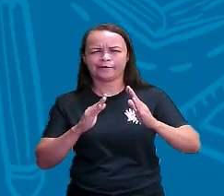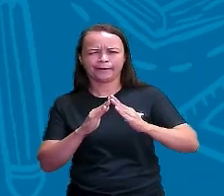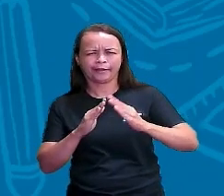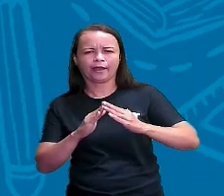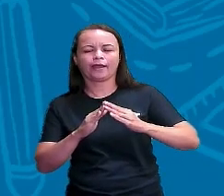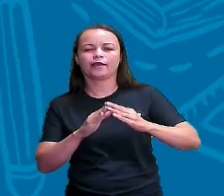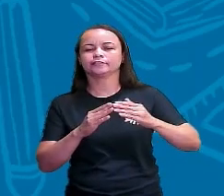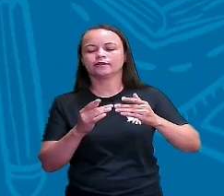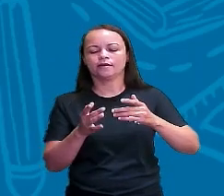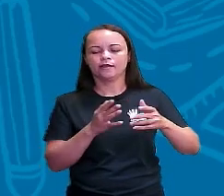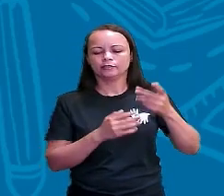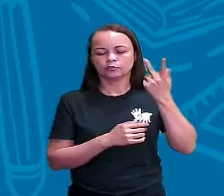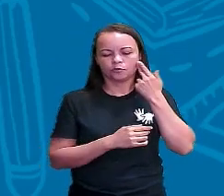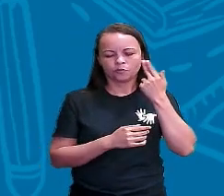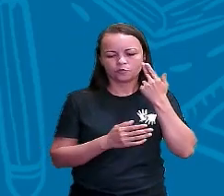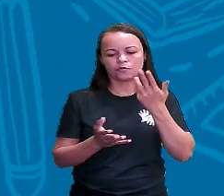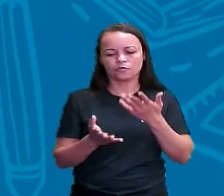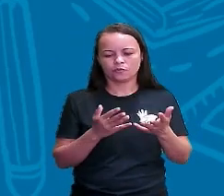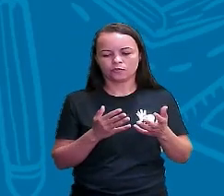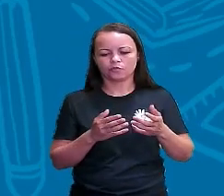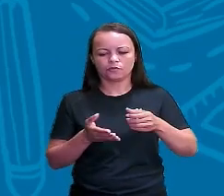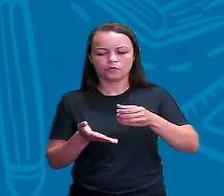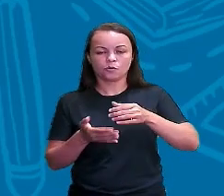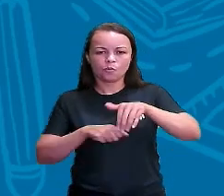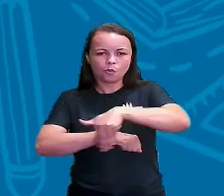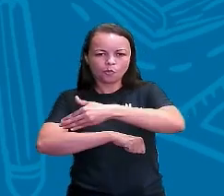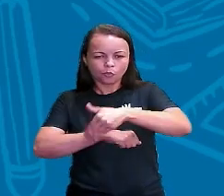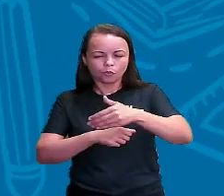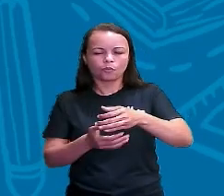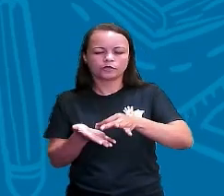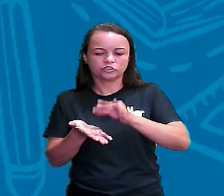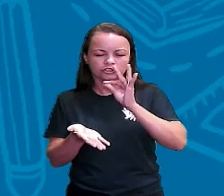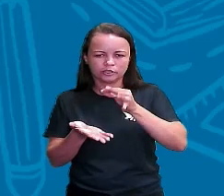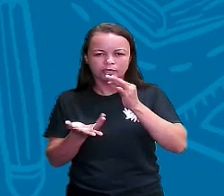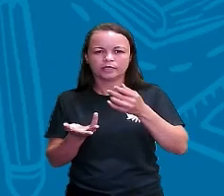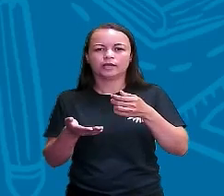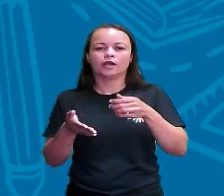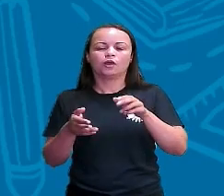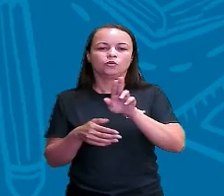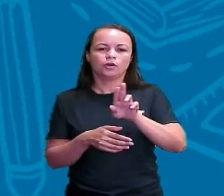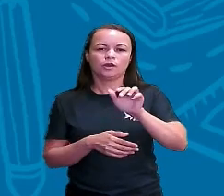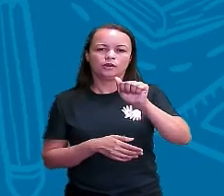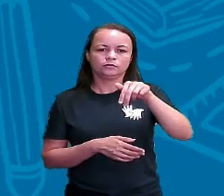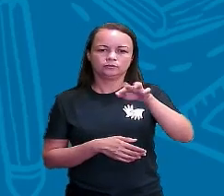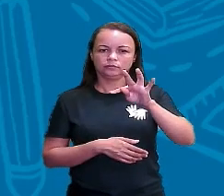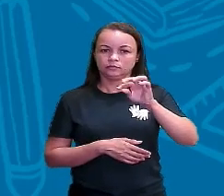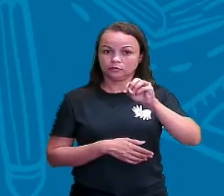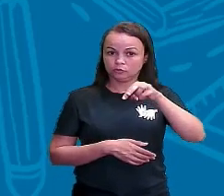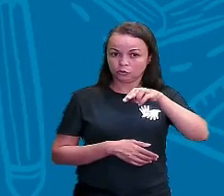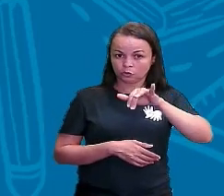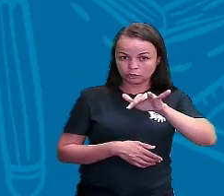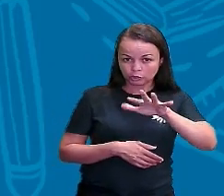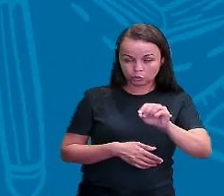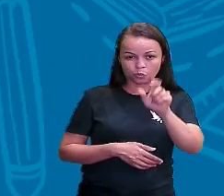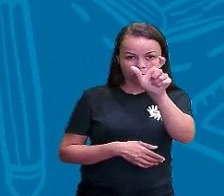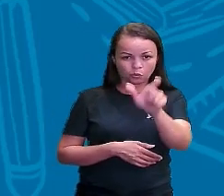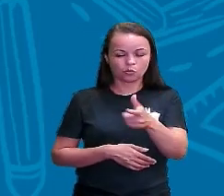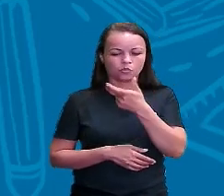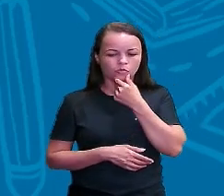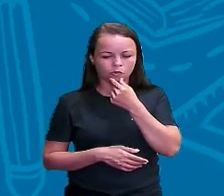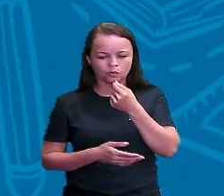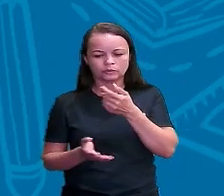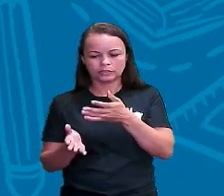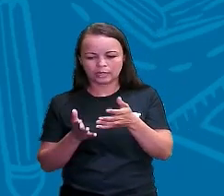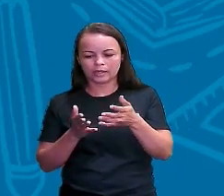rua, xícara, Antônio, próprio, pois é o nome de uma pessoa, farmácia é comum, agora se eu dissesse o nome da